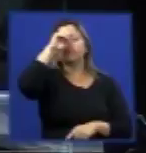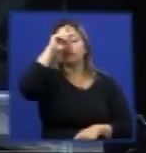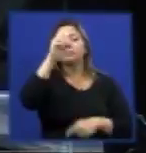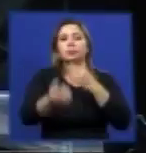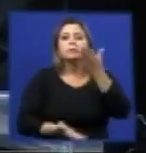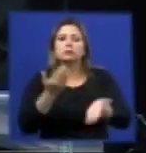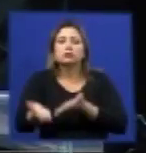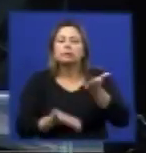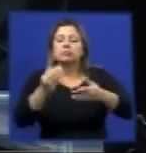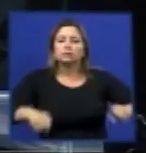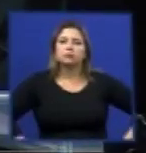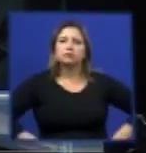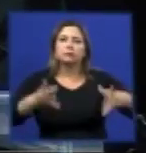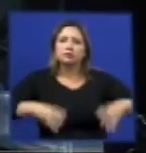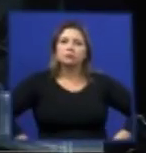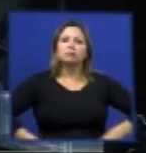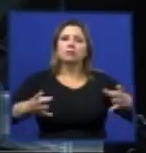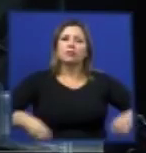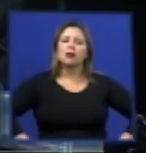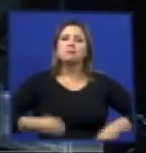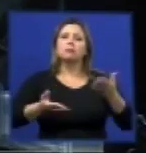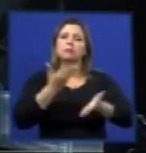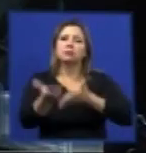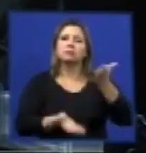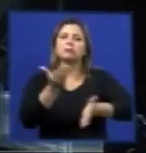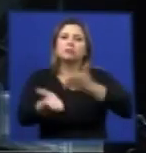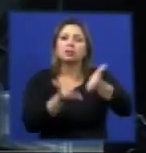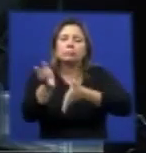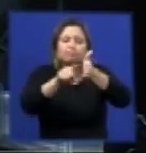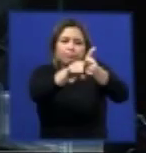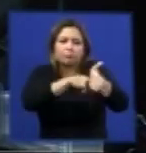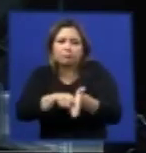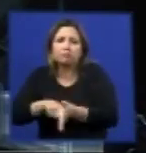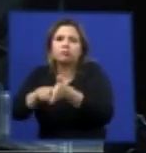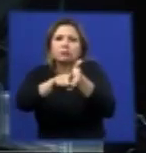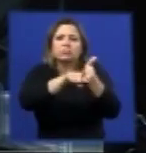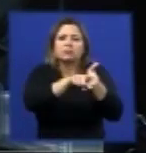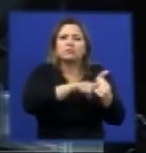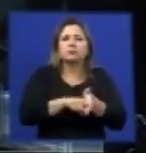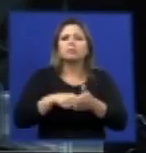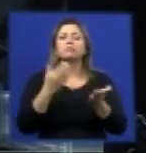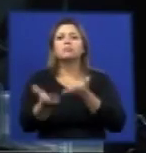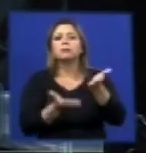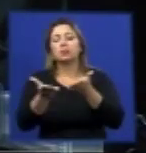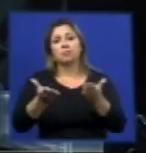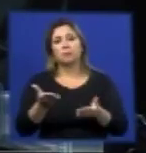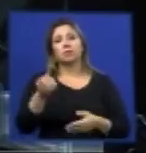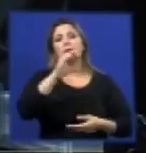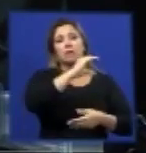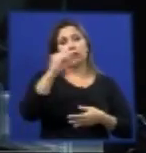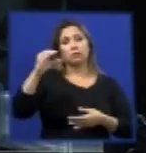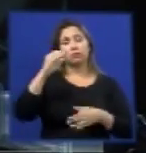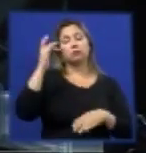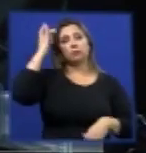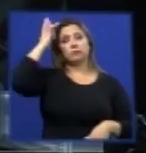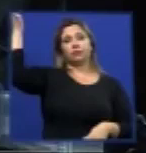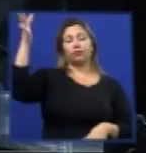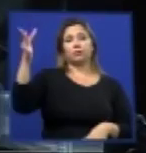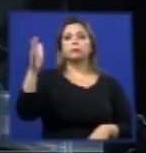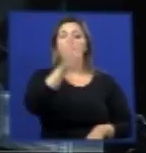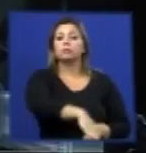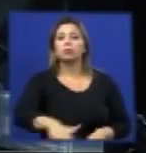maior porque agora é um tratamento muito mais especializado do que tratar adultos em que você tem que ter